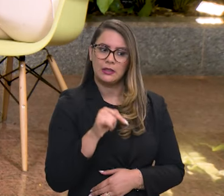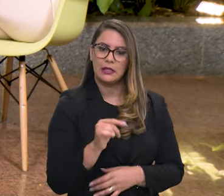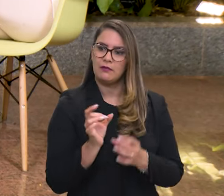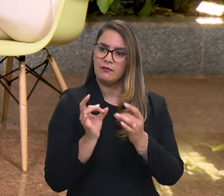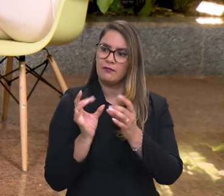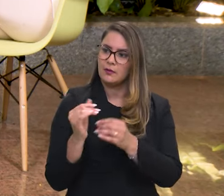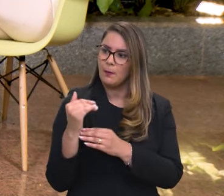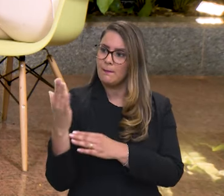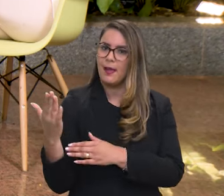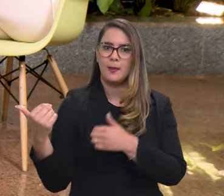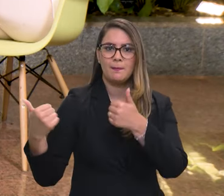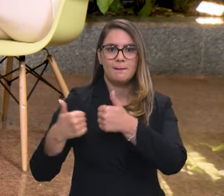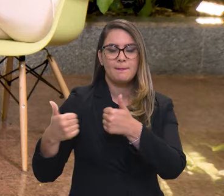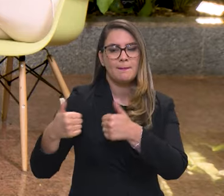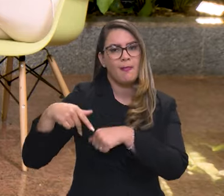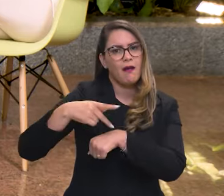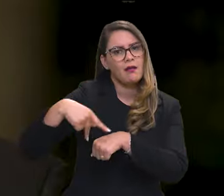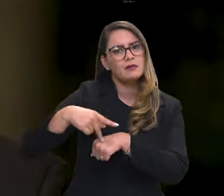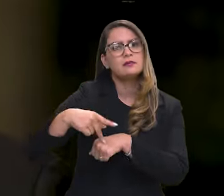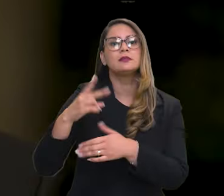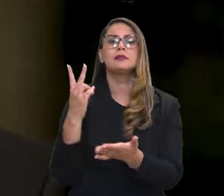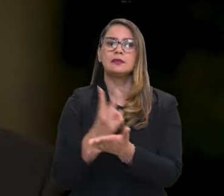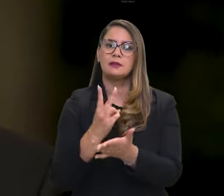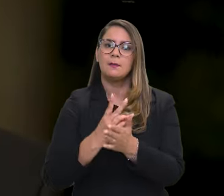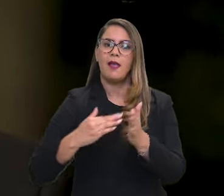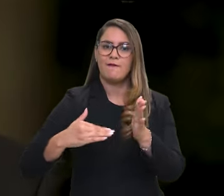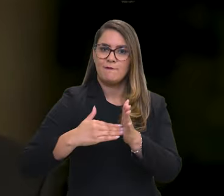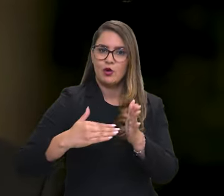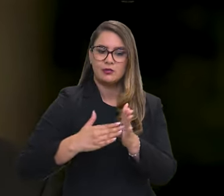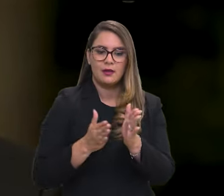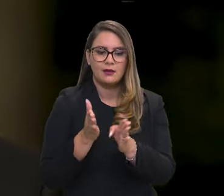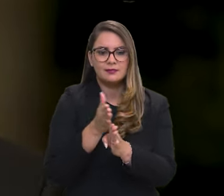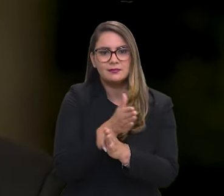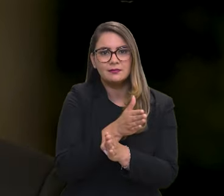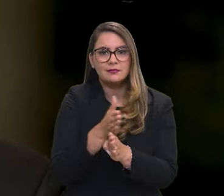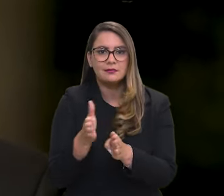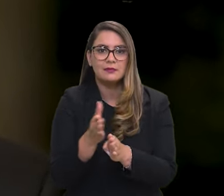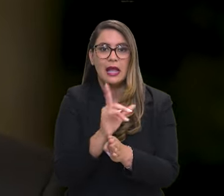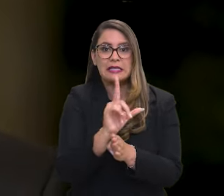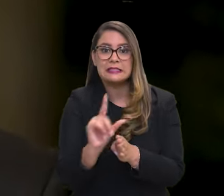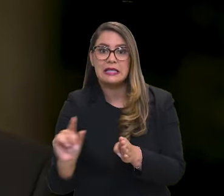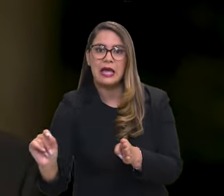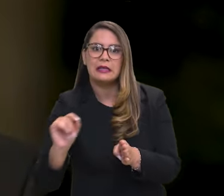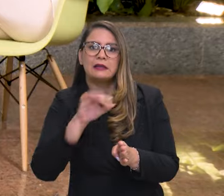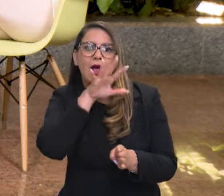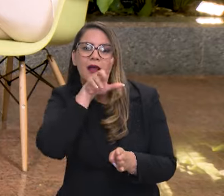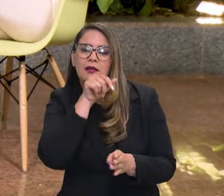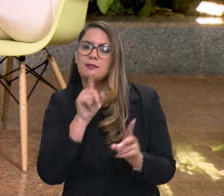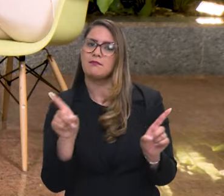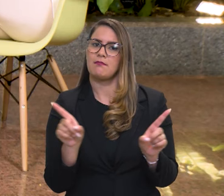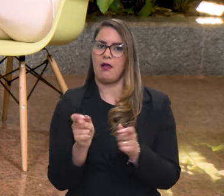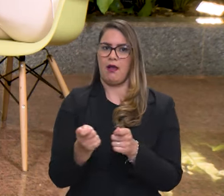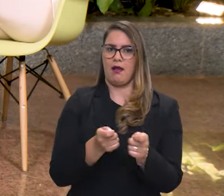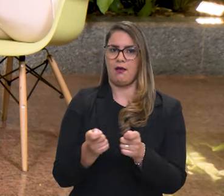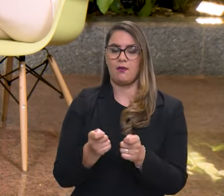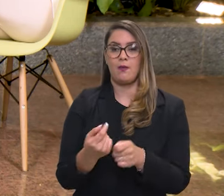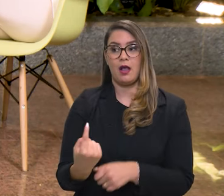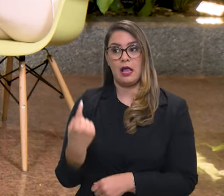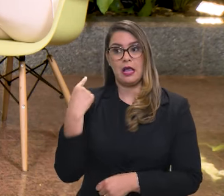traficados do Brasil para países vizinhos. E, da mesma forma, nas fronteiras, gente está coibindo também a saída desses animais.